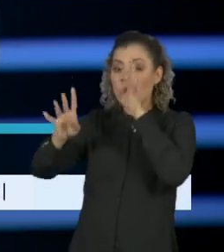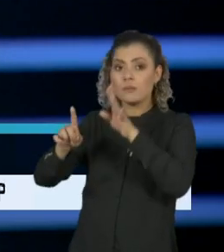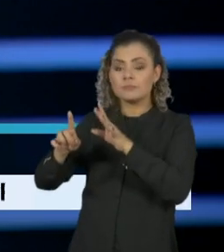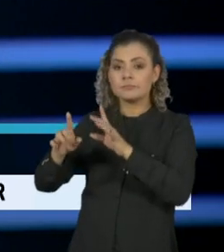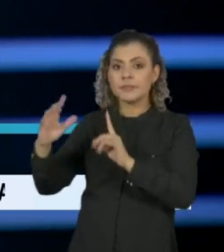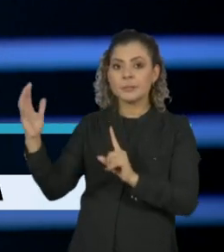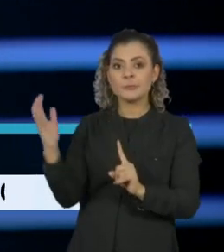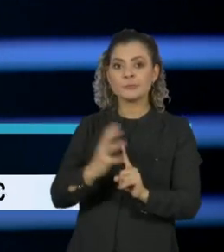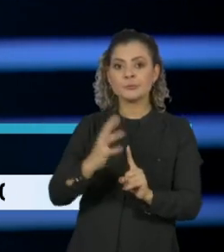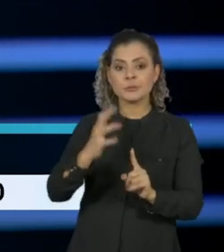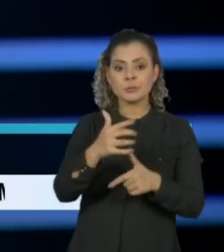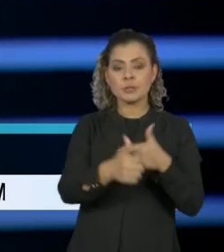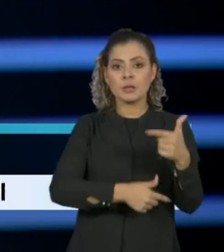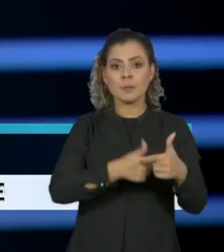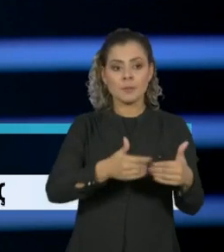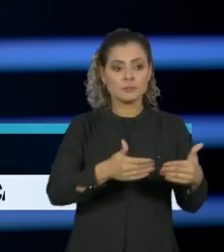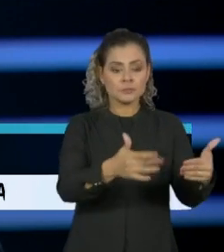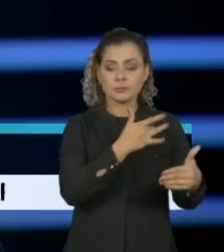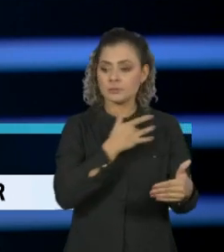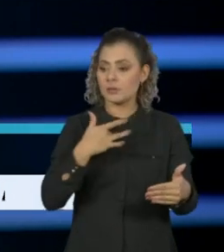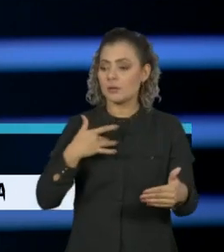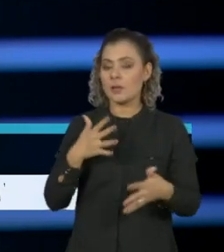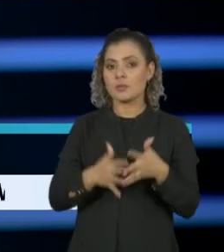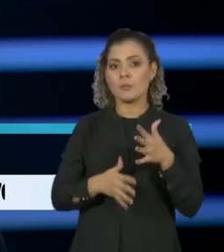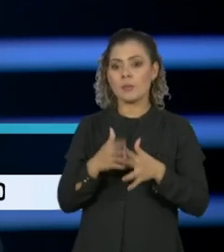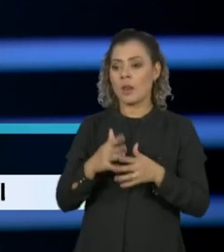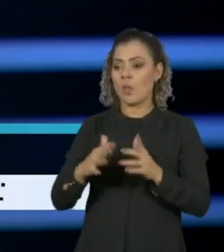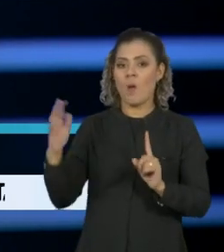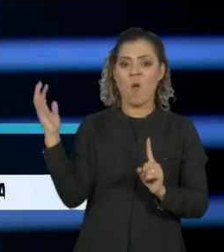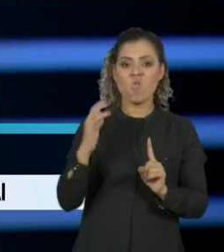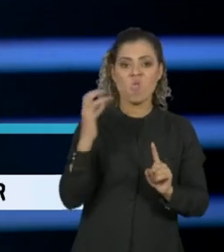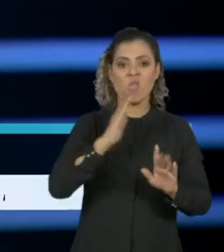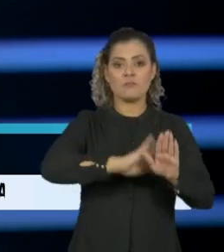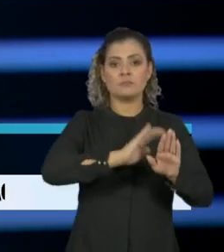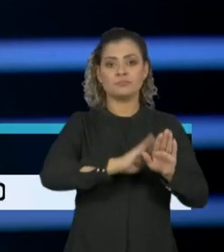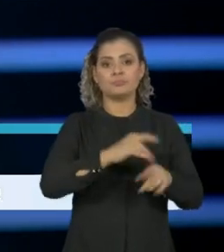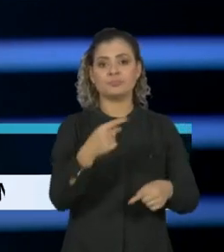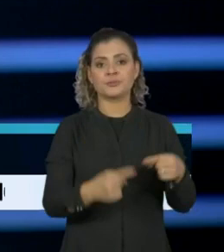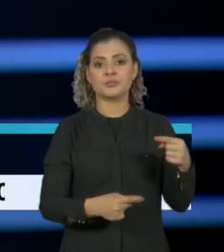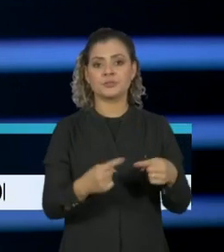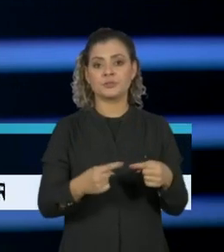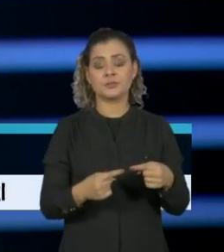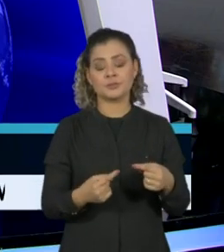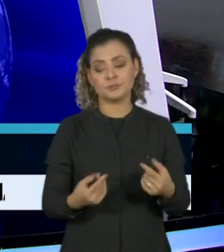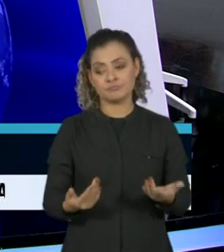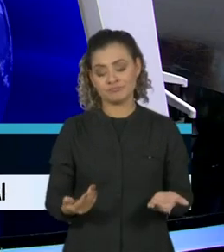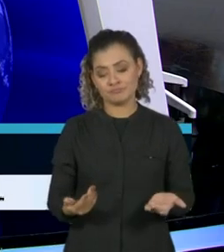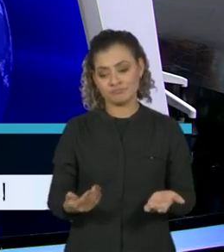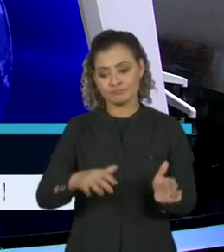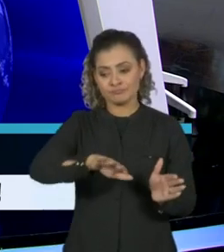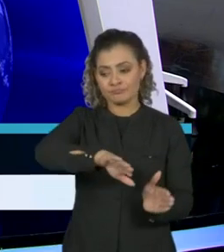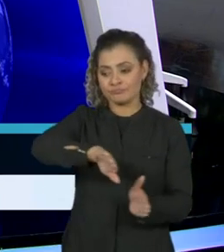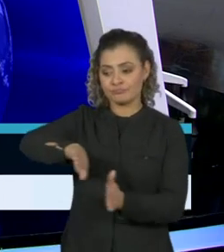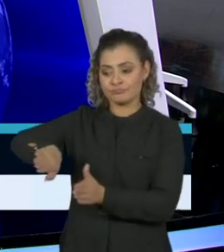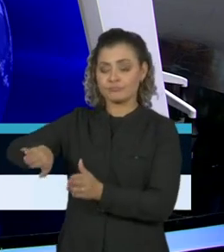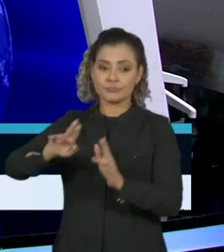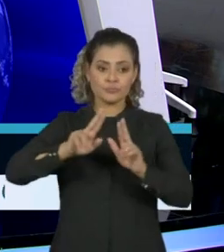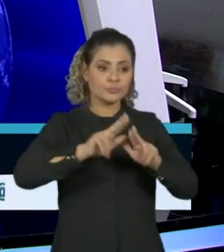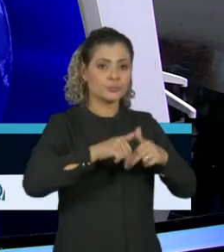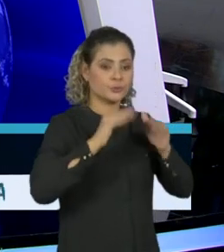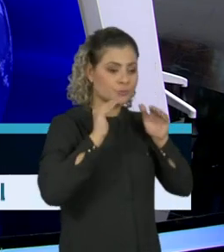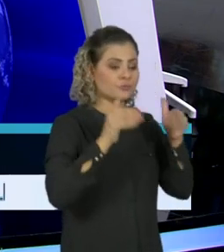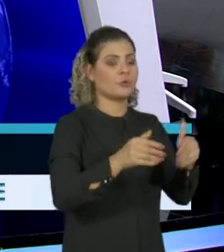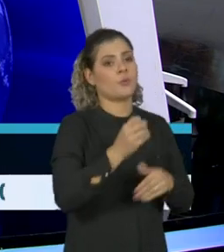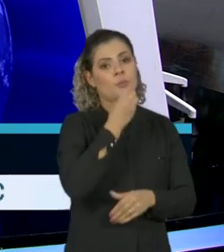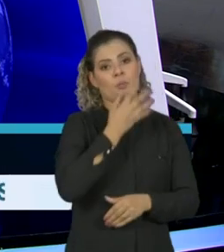Ministério e o trabalho do Ministério com questões políticas, então é um bom dentro de um ruim, entendeu? Porque, de